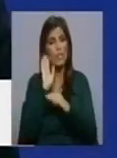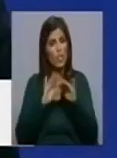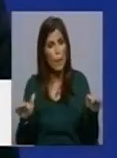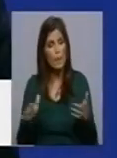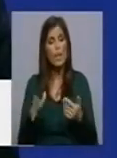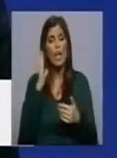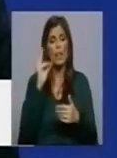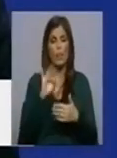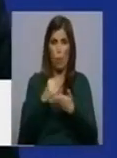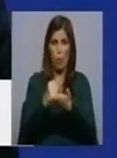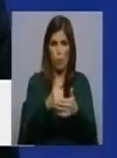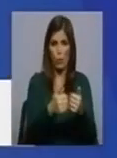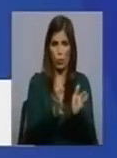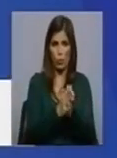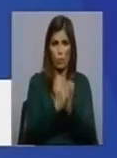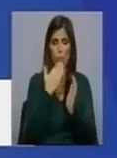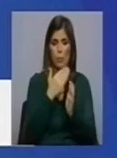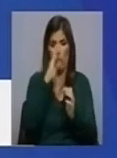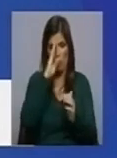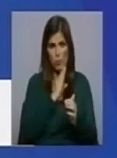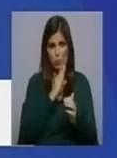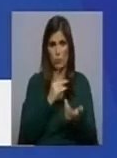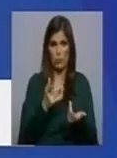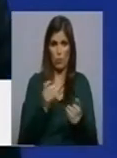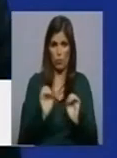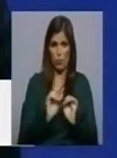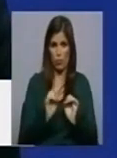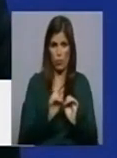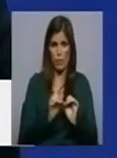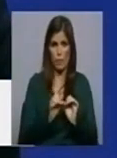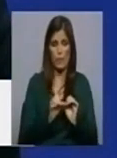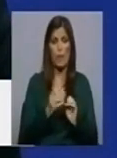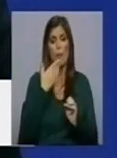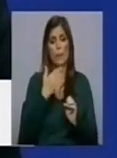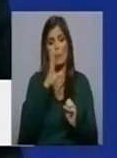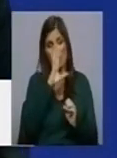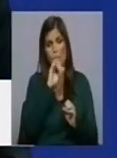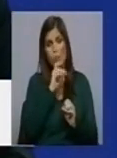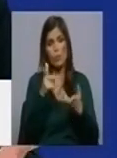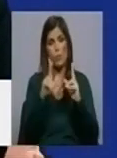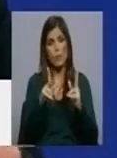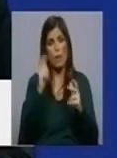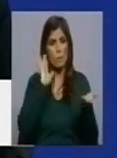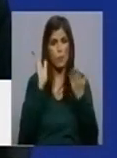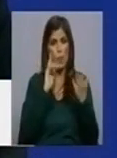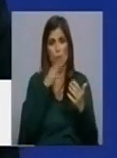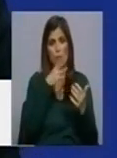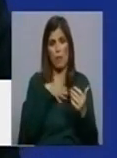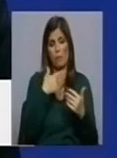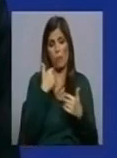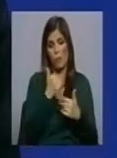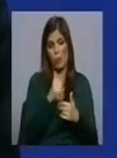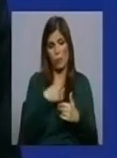o apoio que pediu ao Exército ou não? Nós pedimos também se eles podiam disponibilizar pessoal, eles disseram que não, o que nós compreendemos.